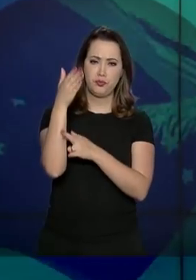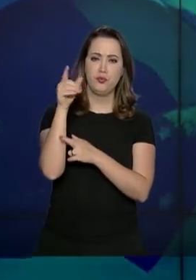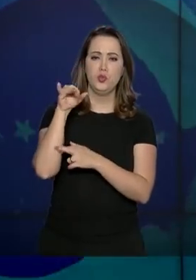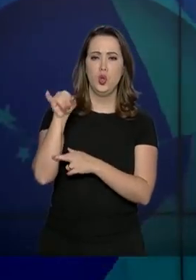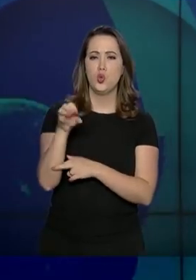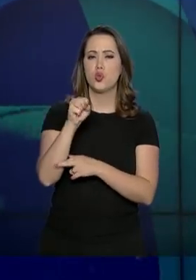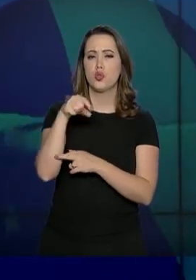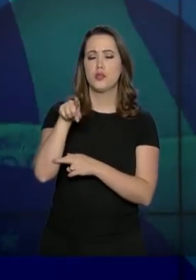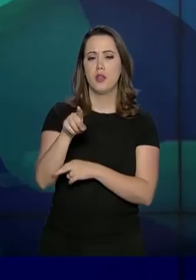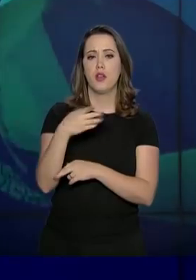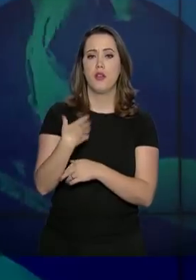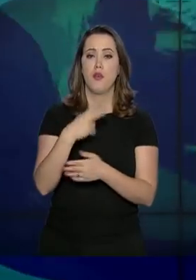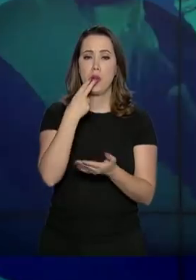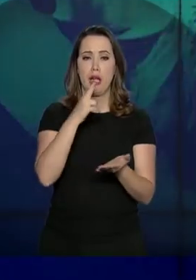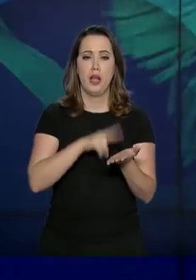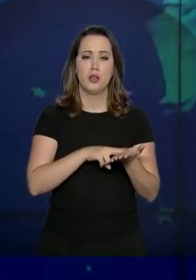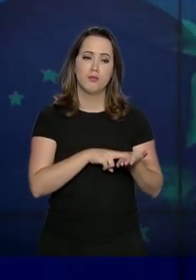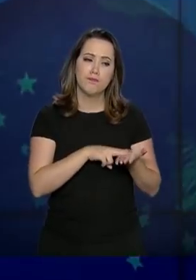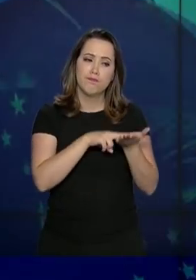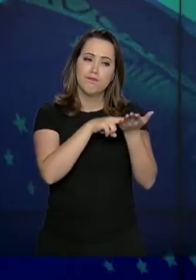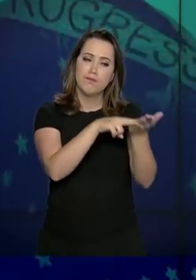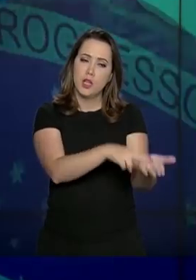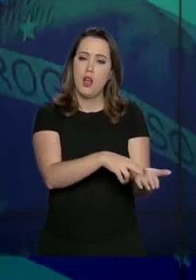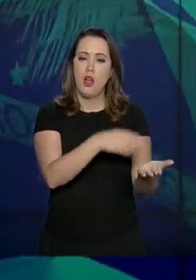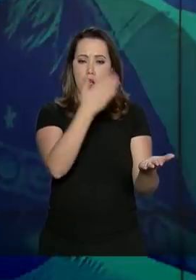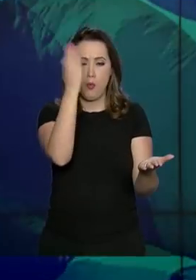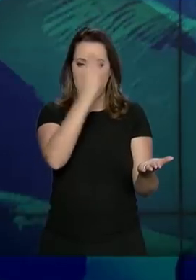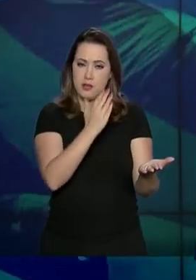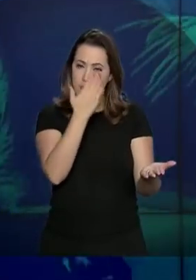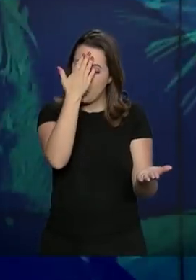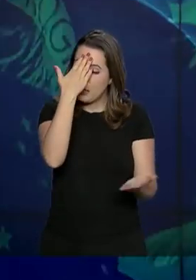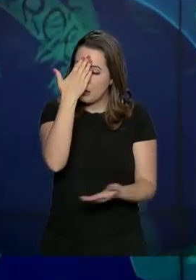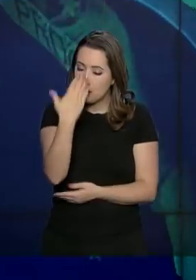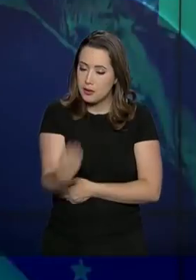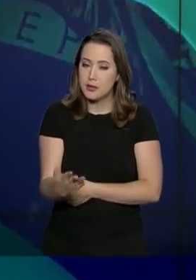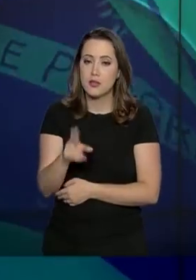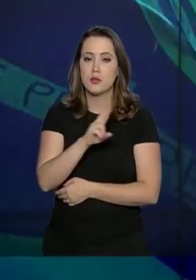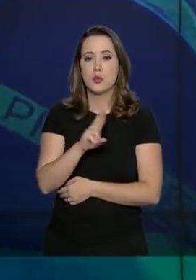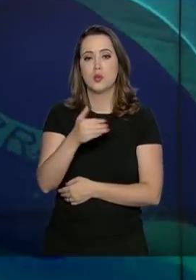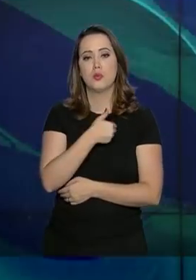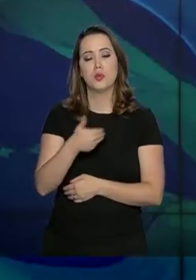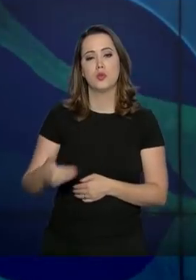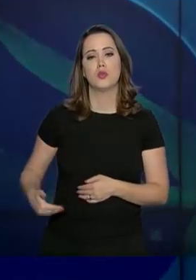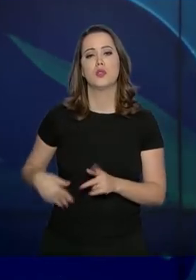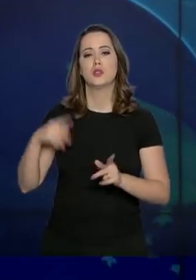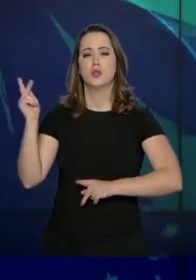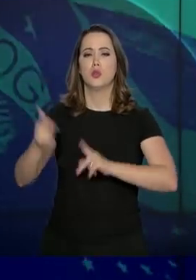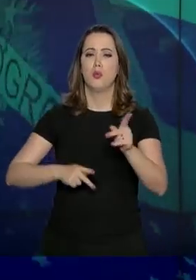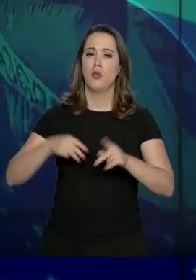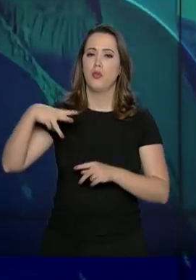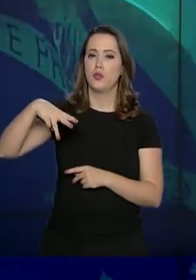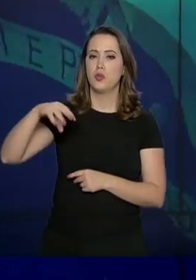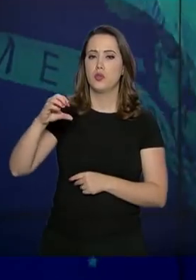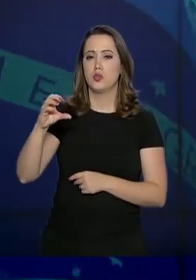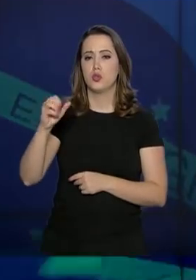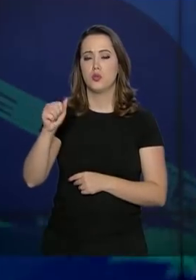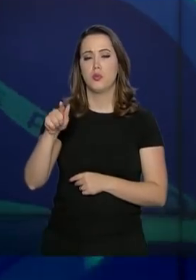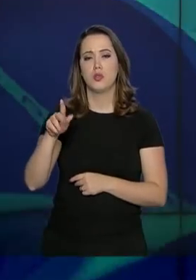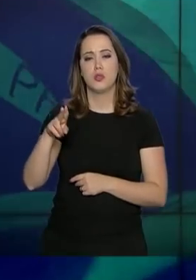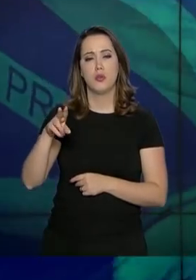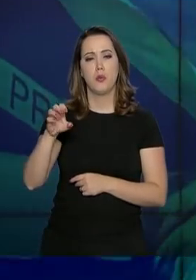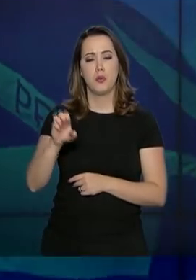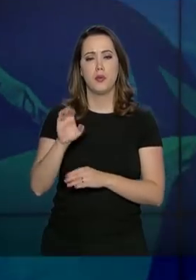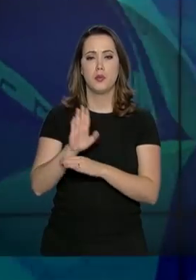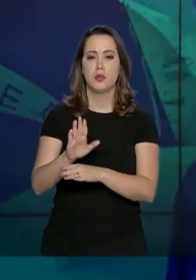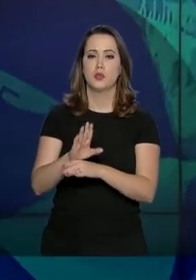Pacheco enviou carta ao Brasil com agradecimentos em nome do governo e do povo de Moçambique pela ajuda